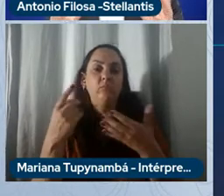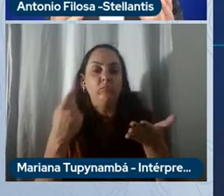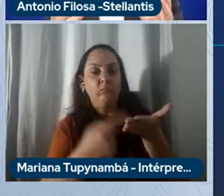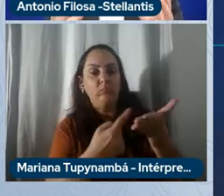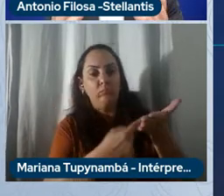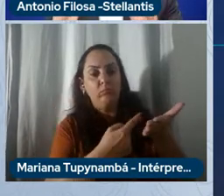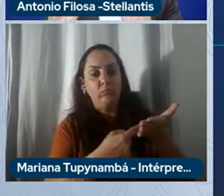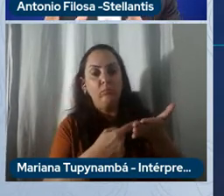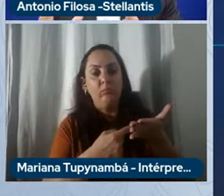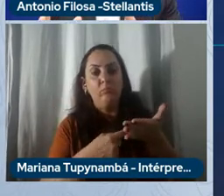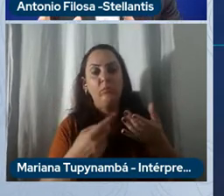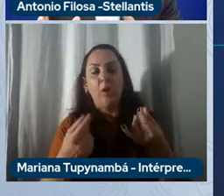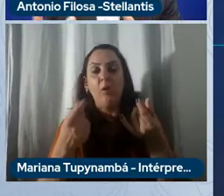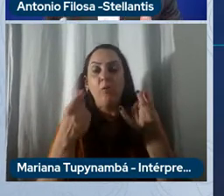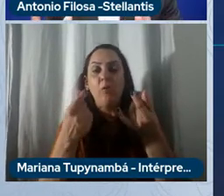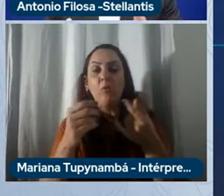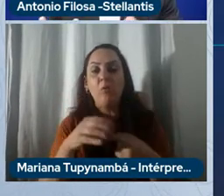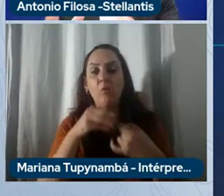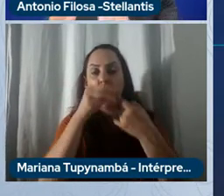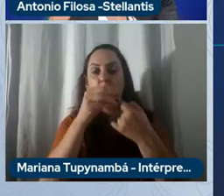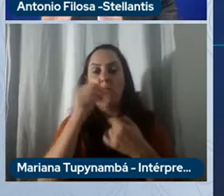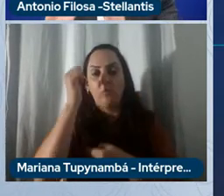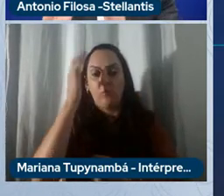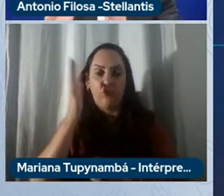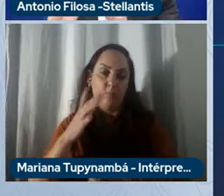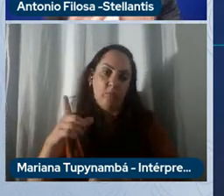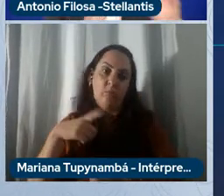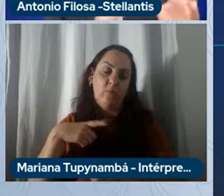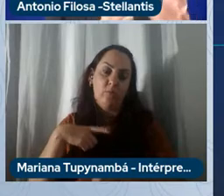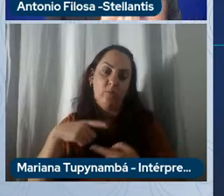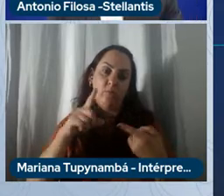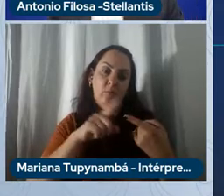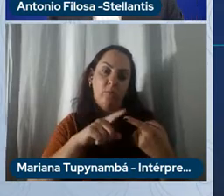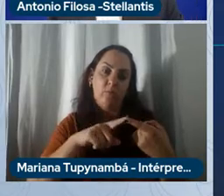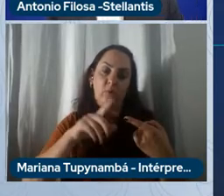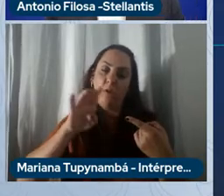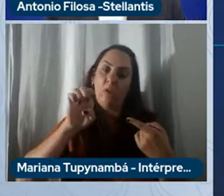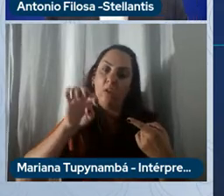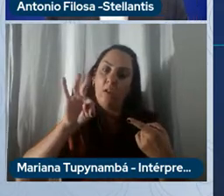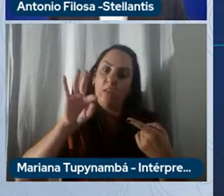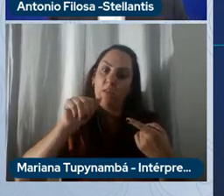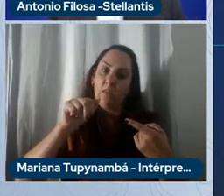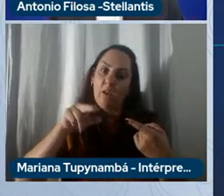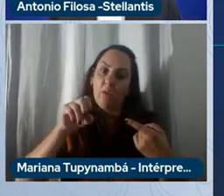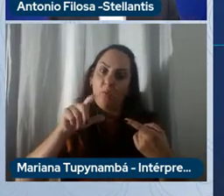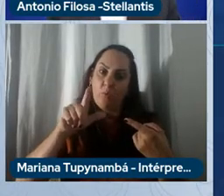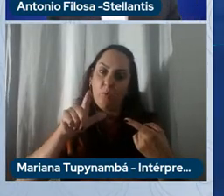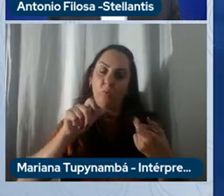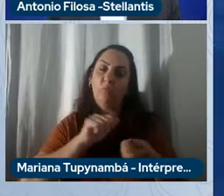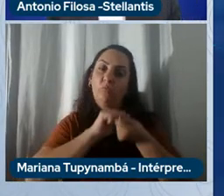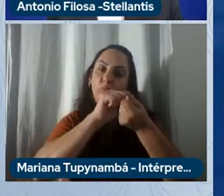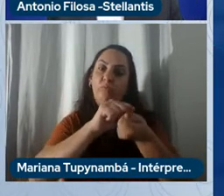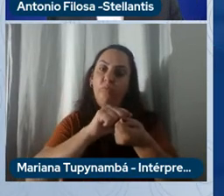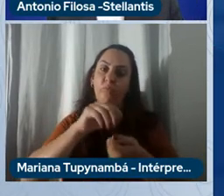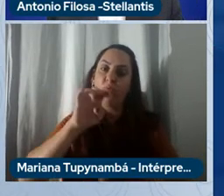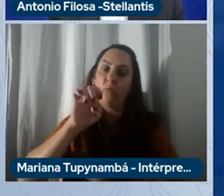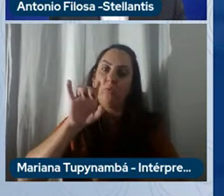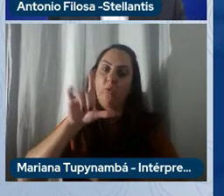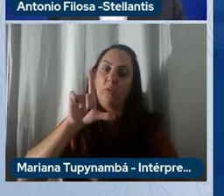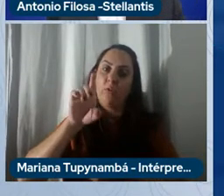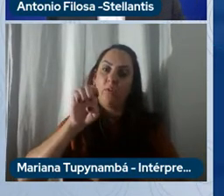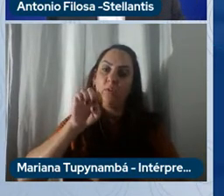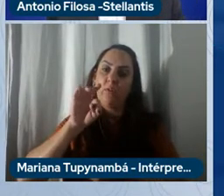uma riqueza única que o Brasil tem que é o etanol com tecnologia de eletrificação próximo